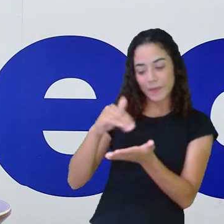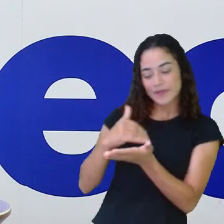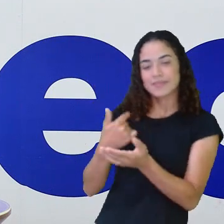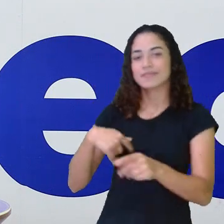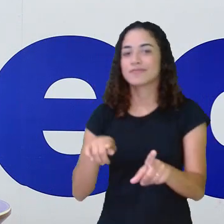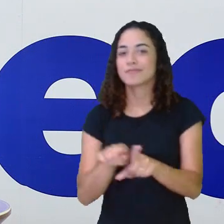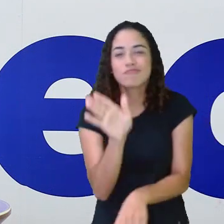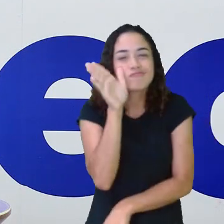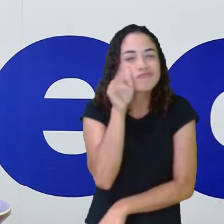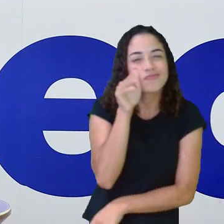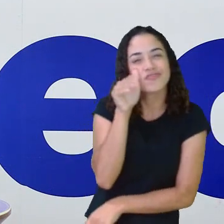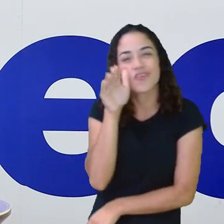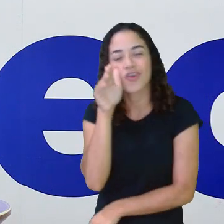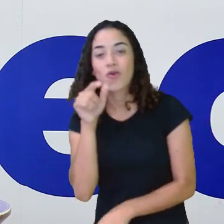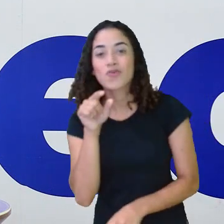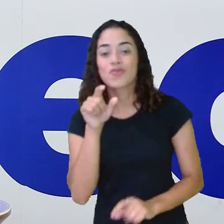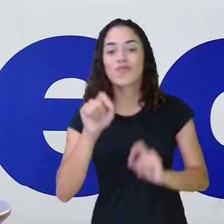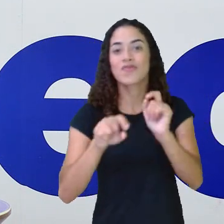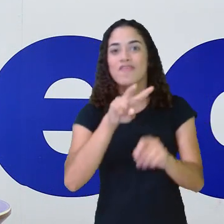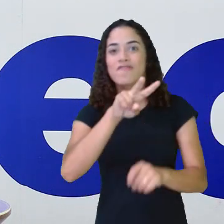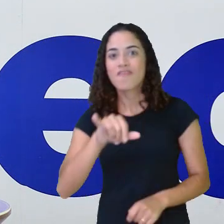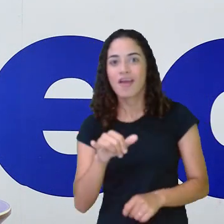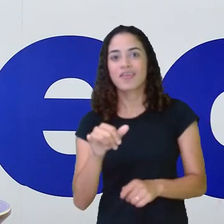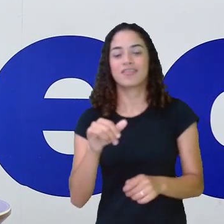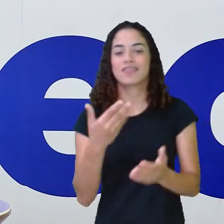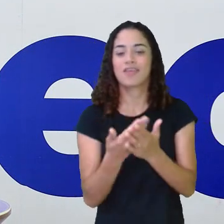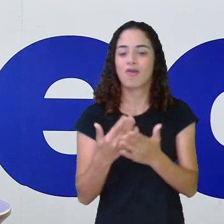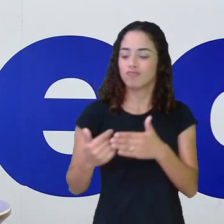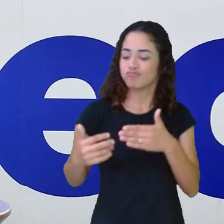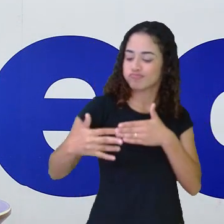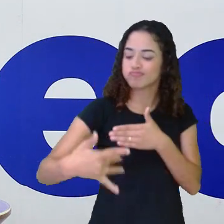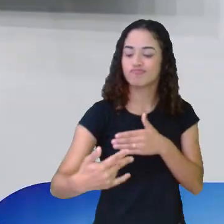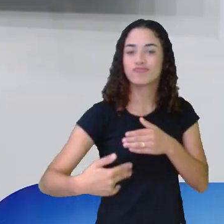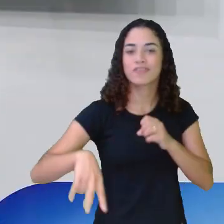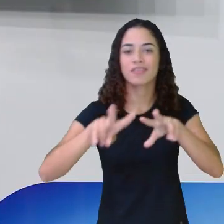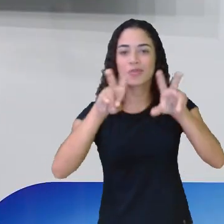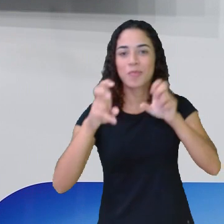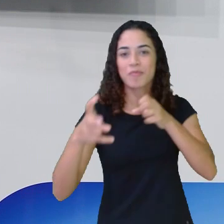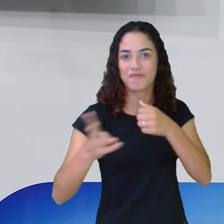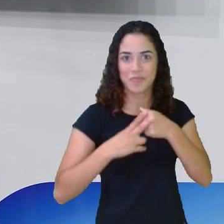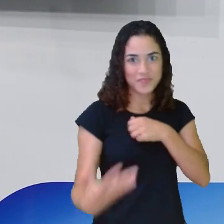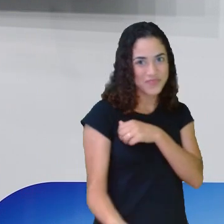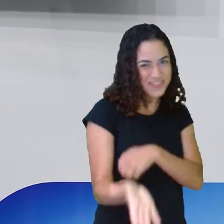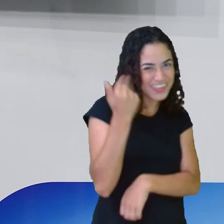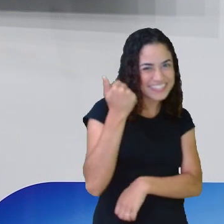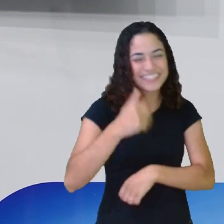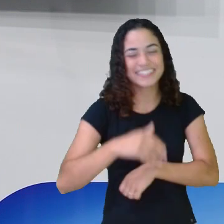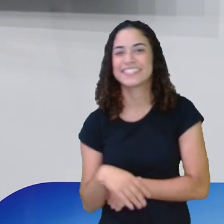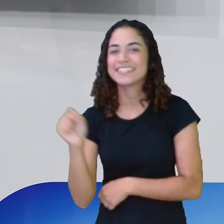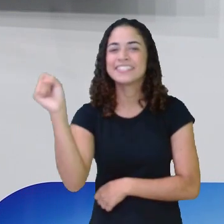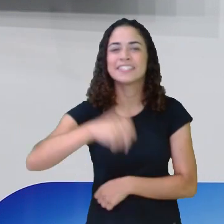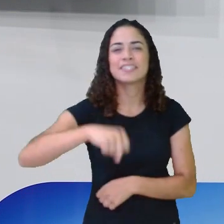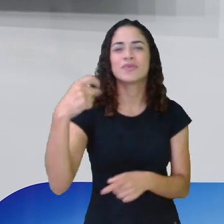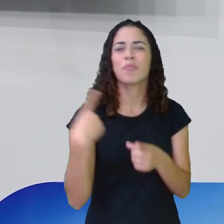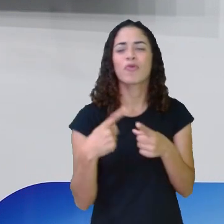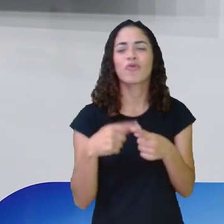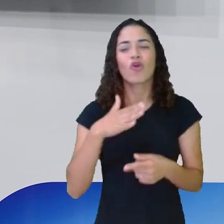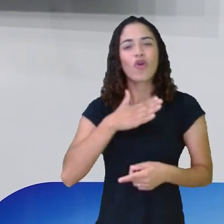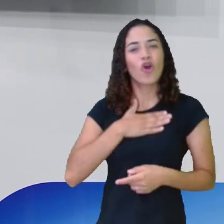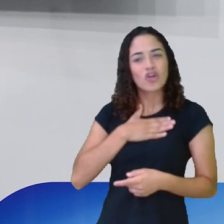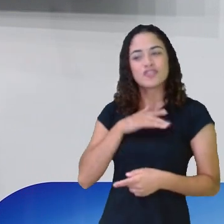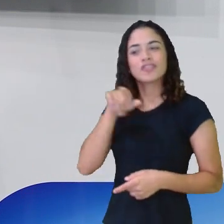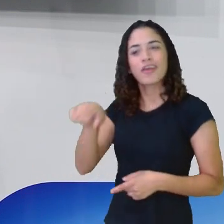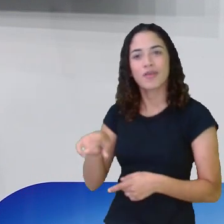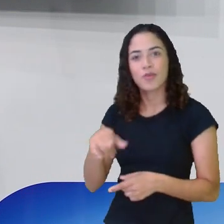curiosa para ver o que vem nessa aula de verbo, vamos simbora? Isso mesmo, o que eu gosto da professora é que ela já